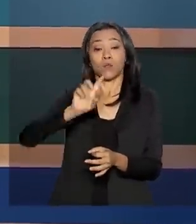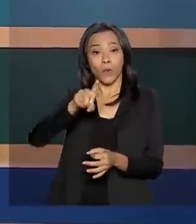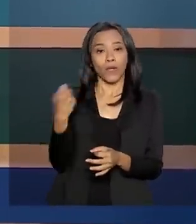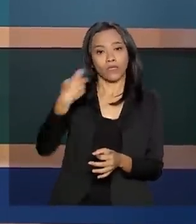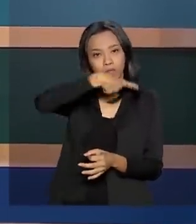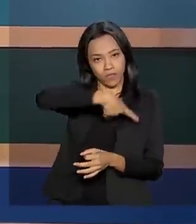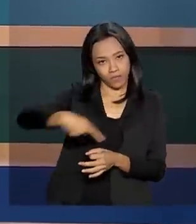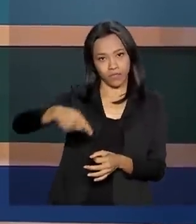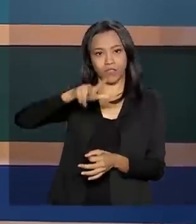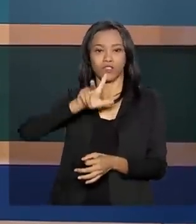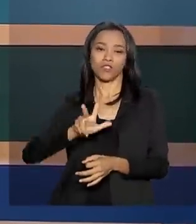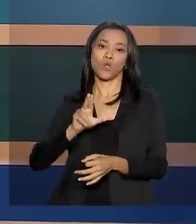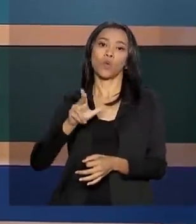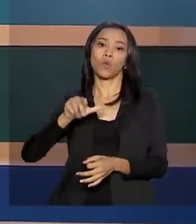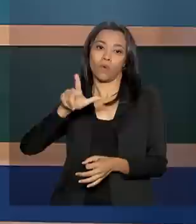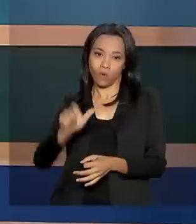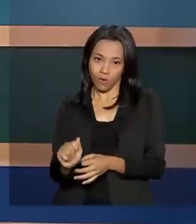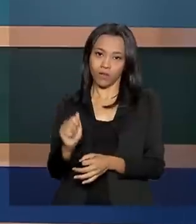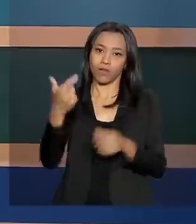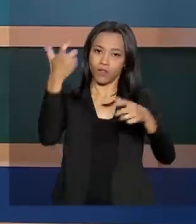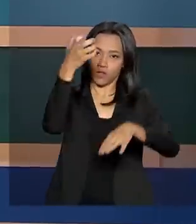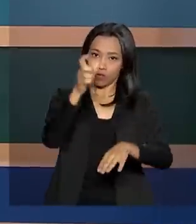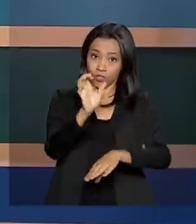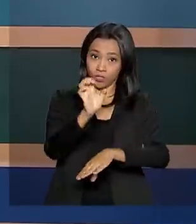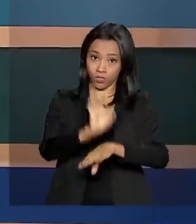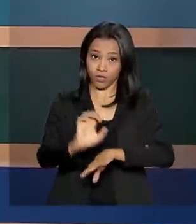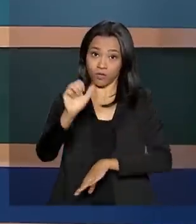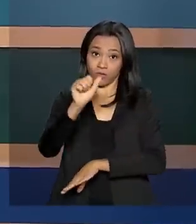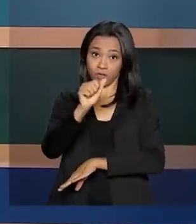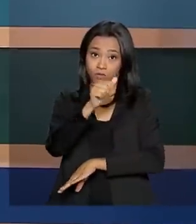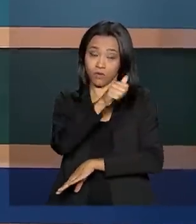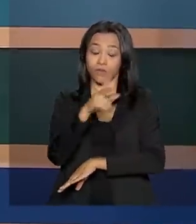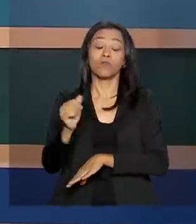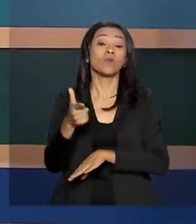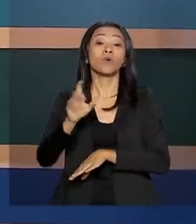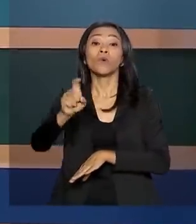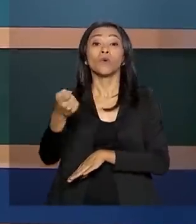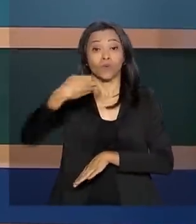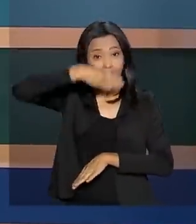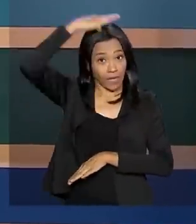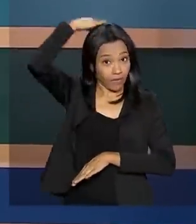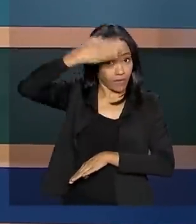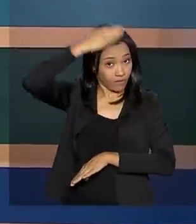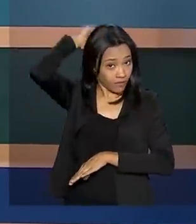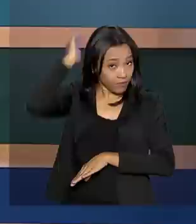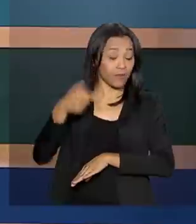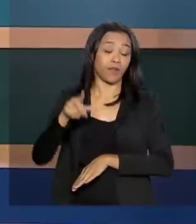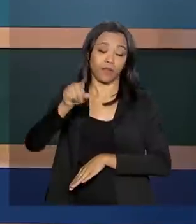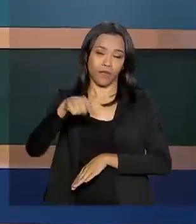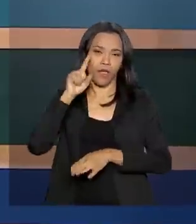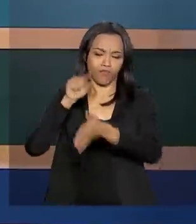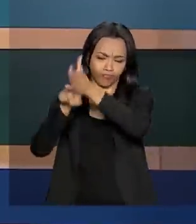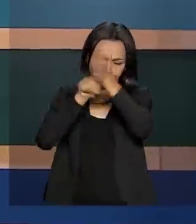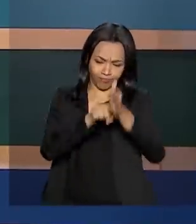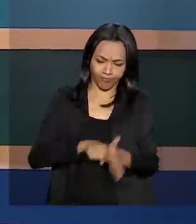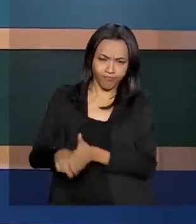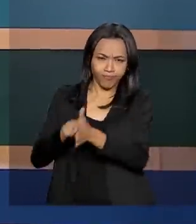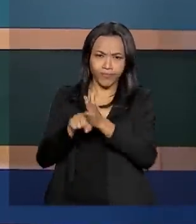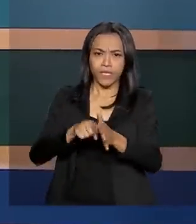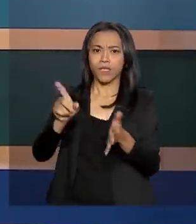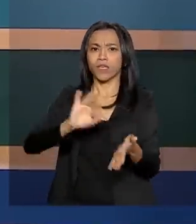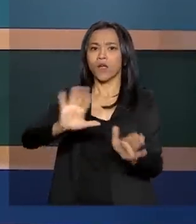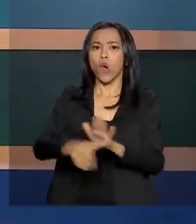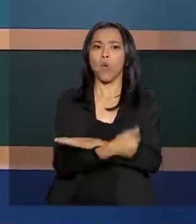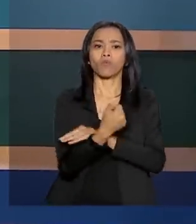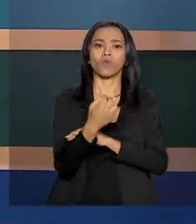determinação do Tribunal Regional Federal do Rio de Janeiro. O ex-presidente é investigado na operação da Polícia Federal, que apura desvios de cerca de